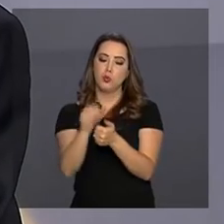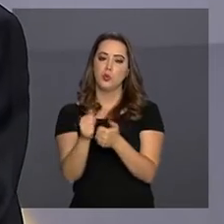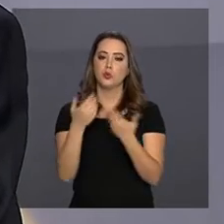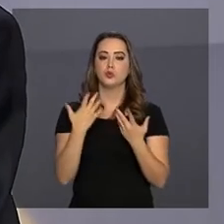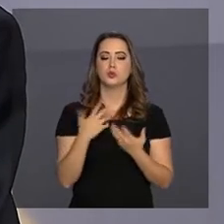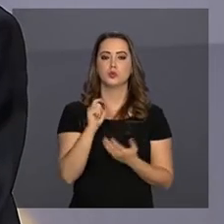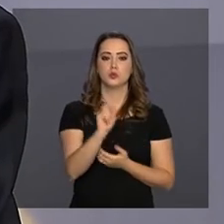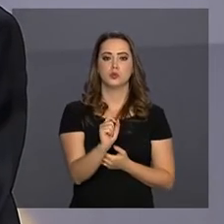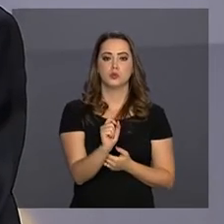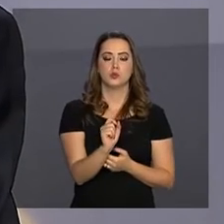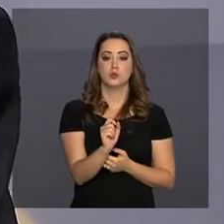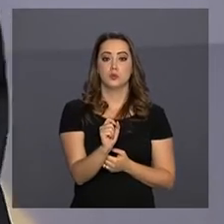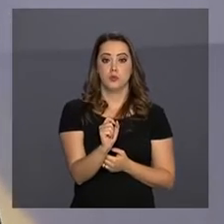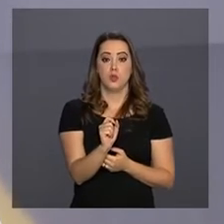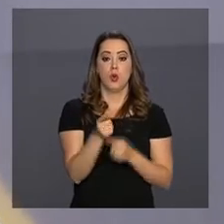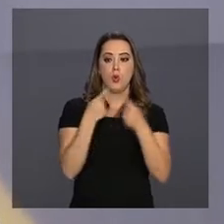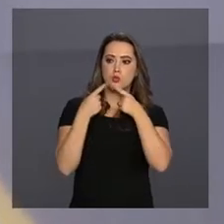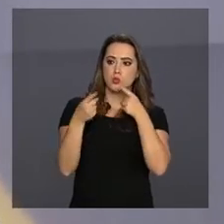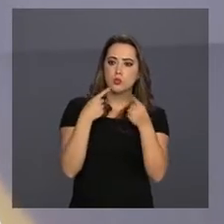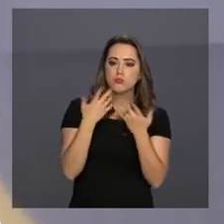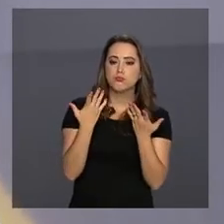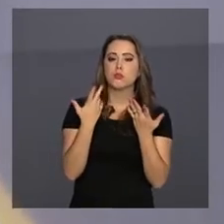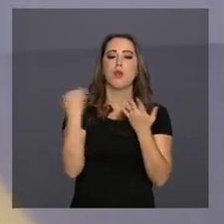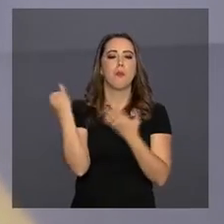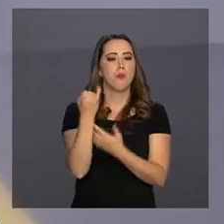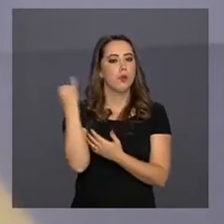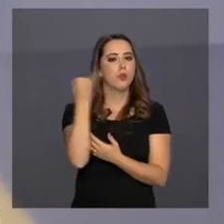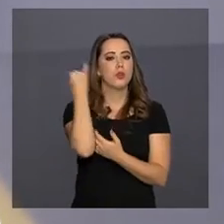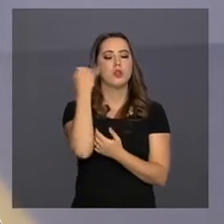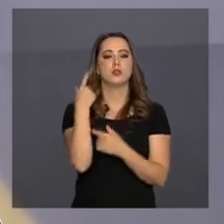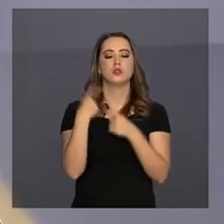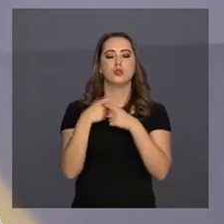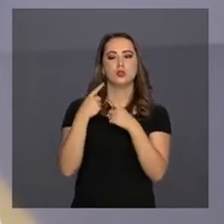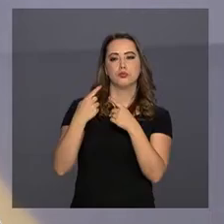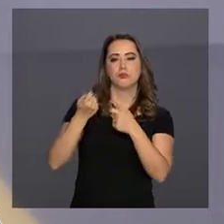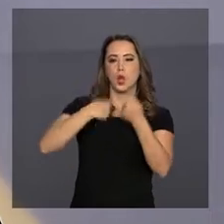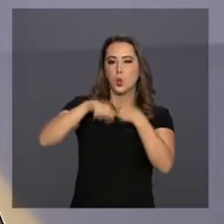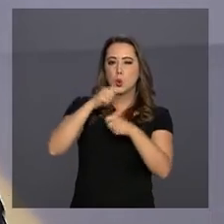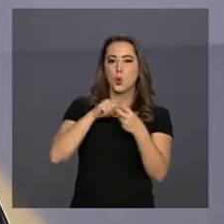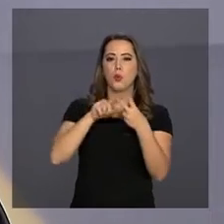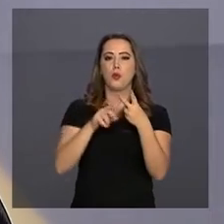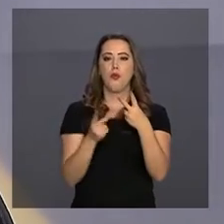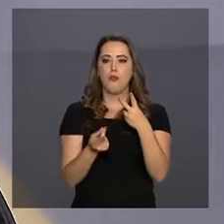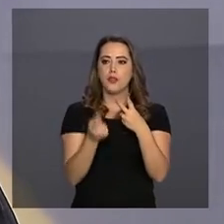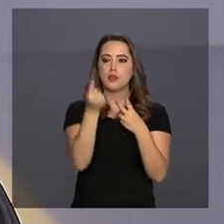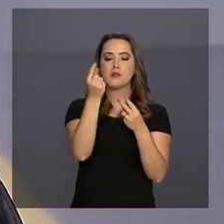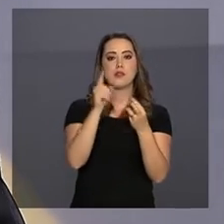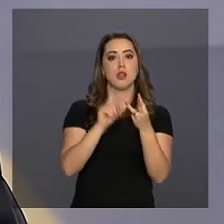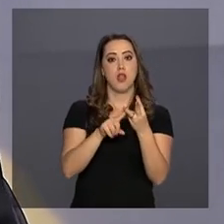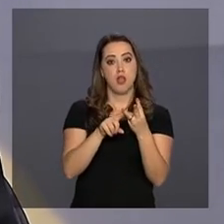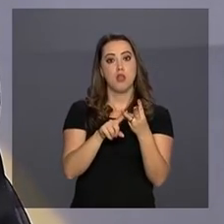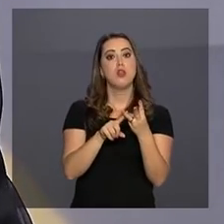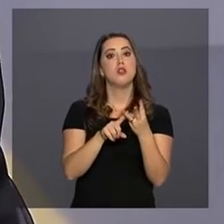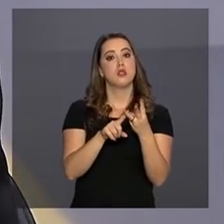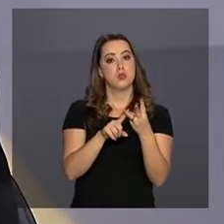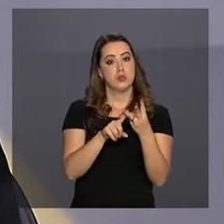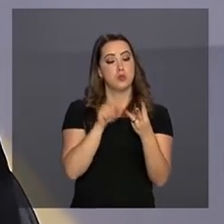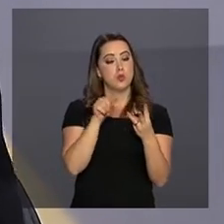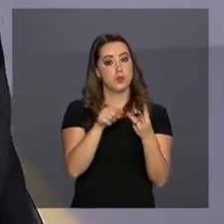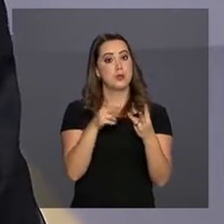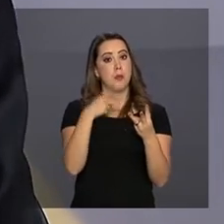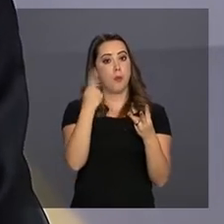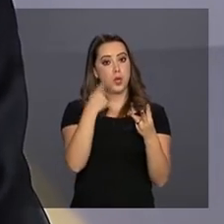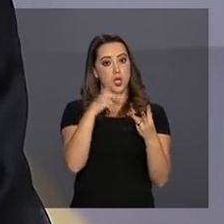com um debate fundamental dos aspectos econômicos, financeiros e políticos da vida do